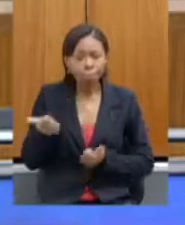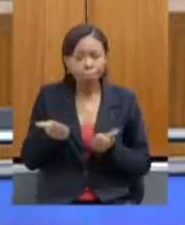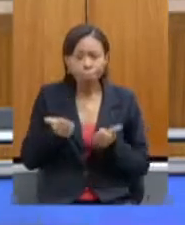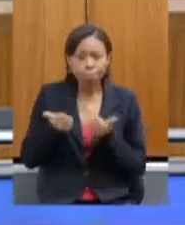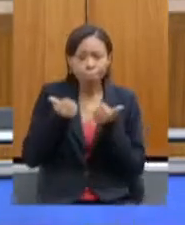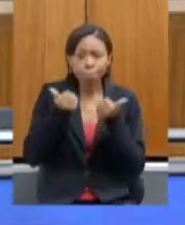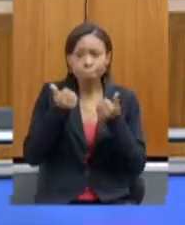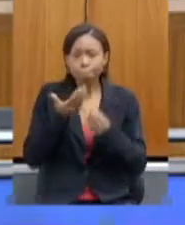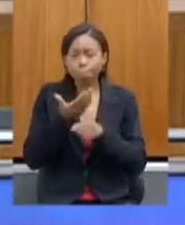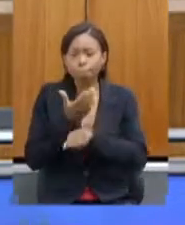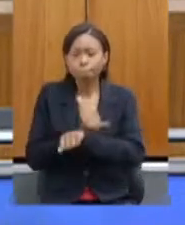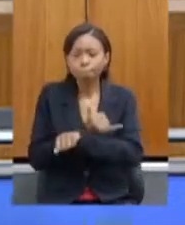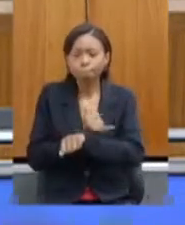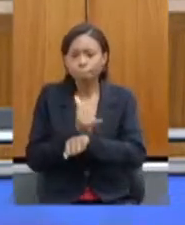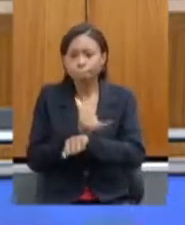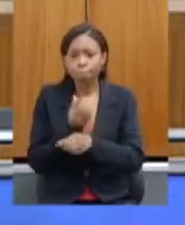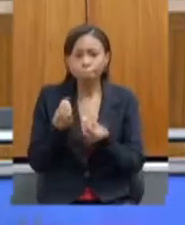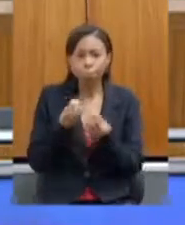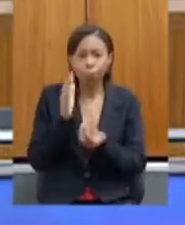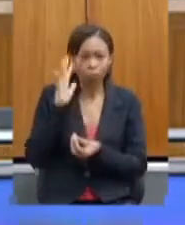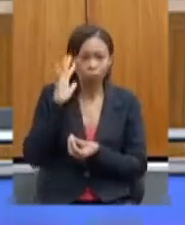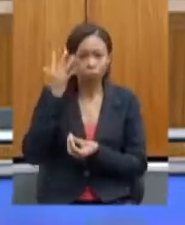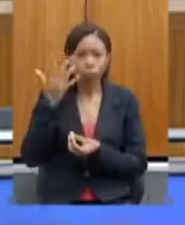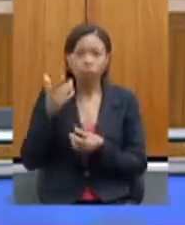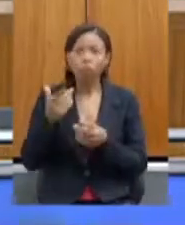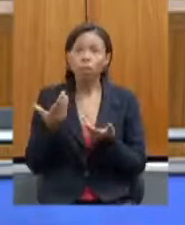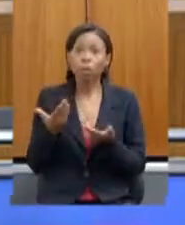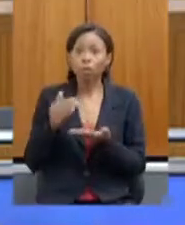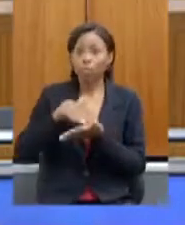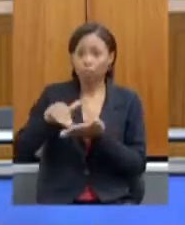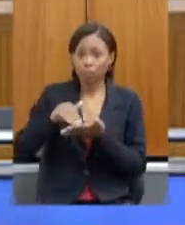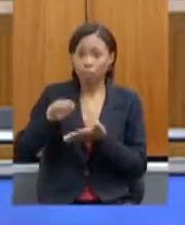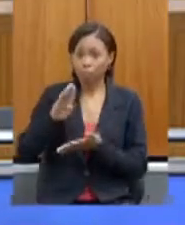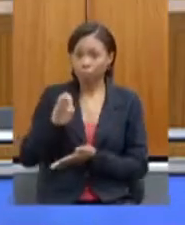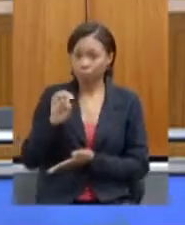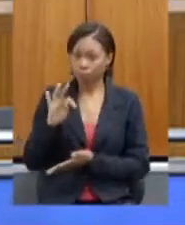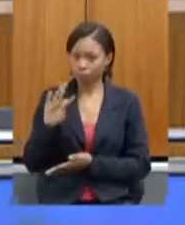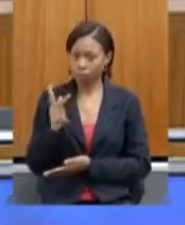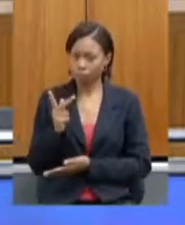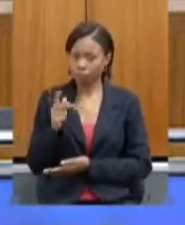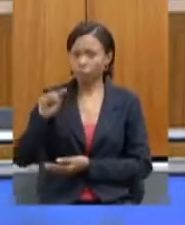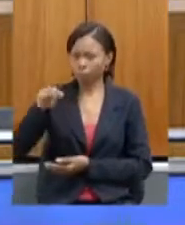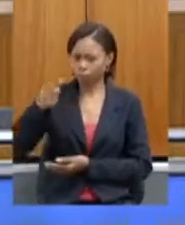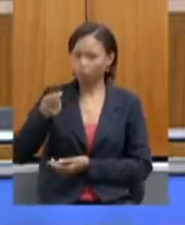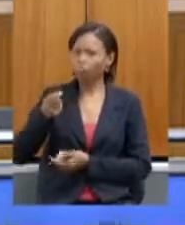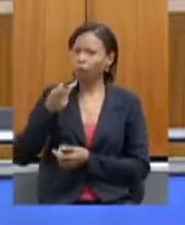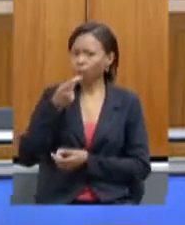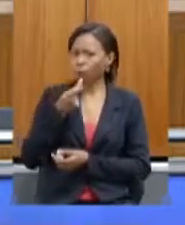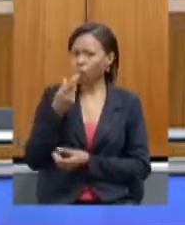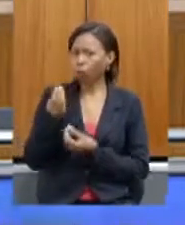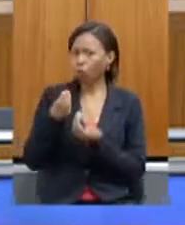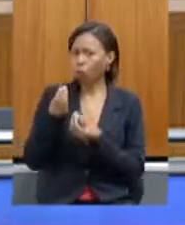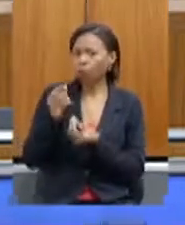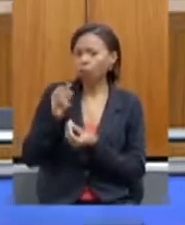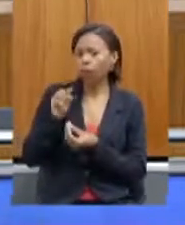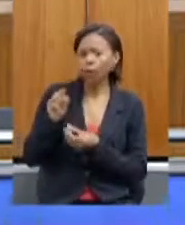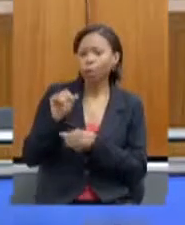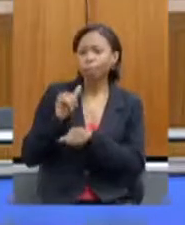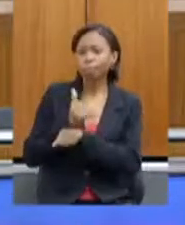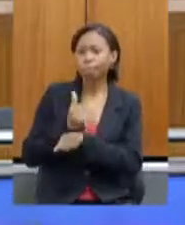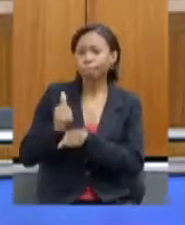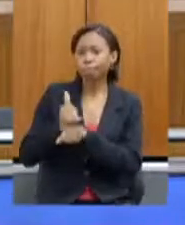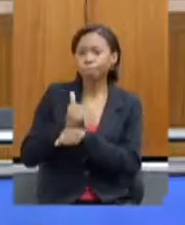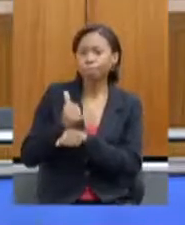a... Então, também, a secretária Beth depois vai falar aqui com outras estratégias que ela está buscando nesse sentido de